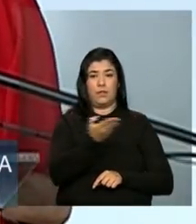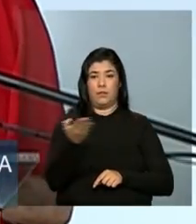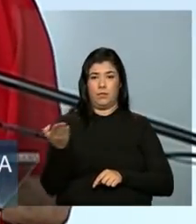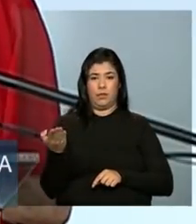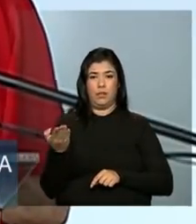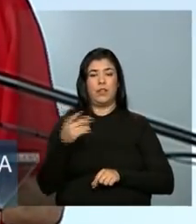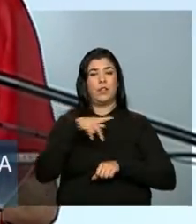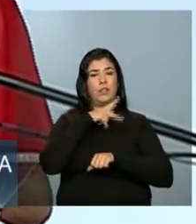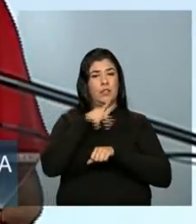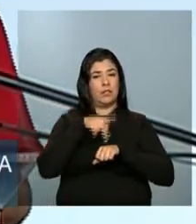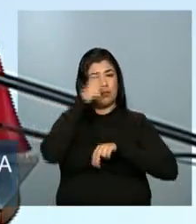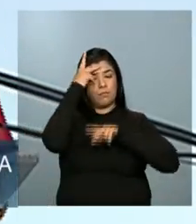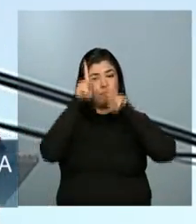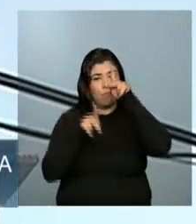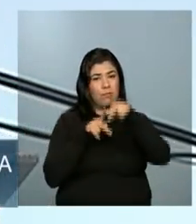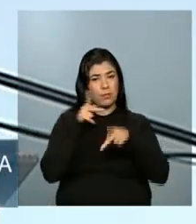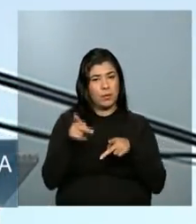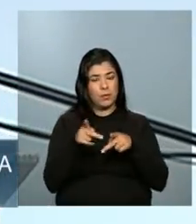do nosso povo.